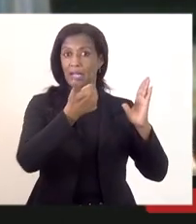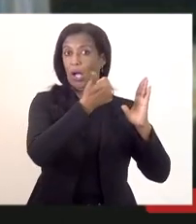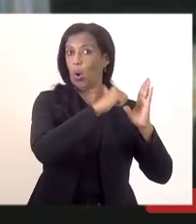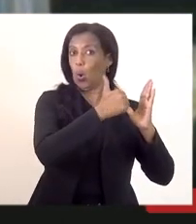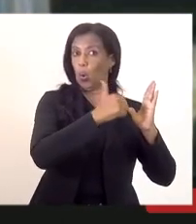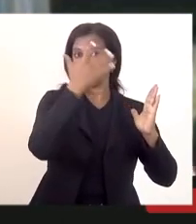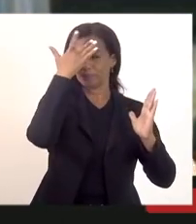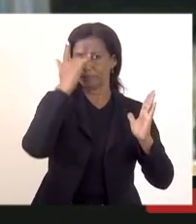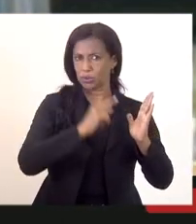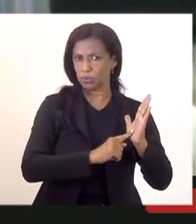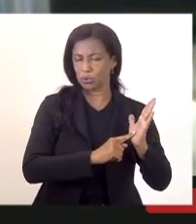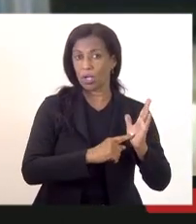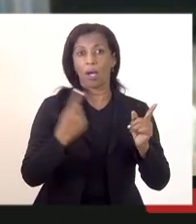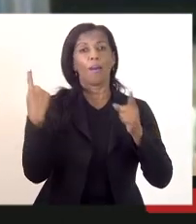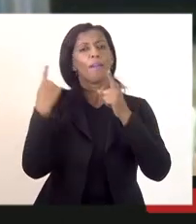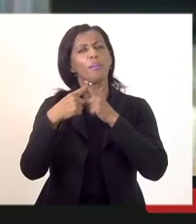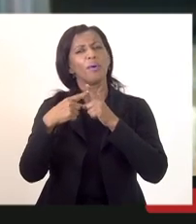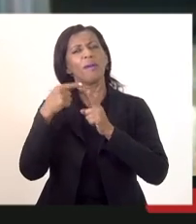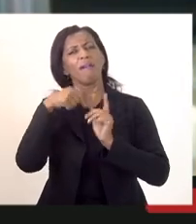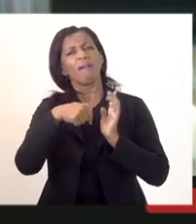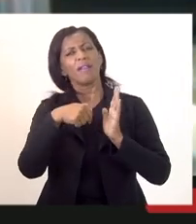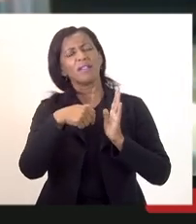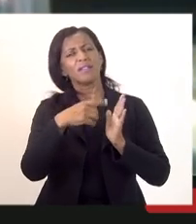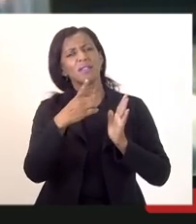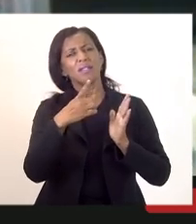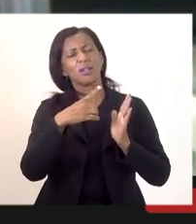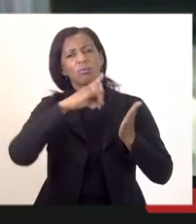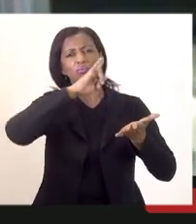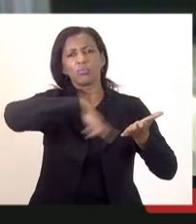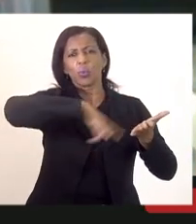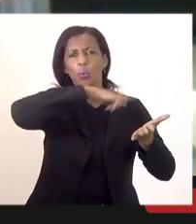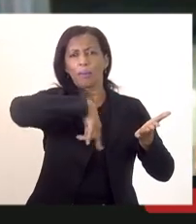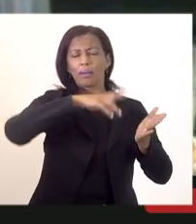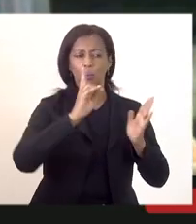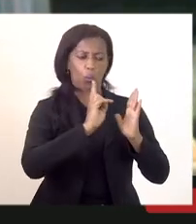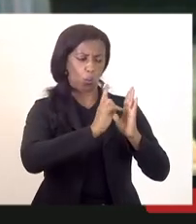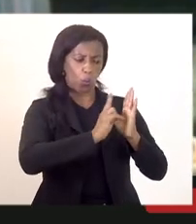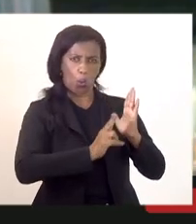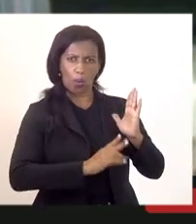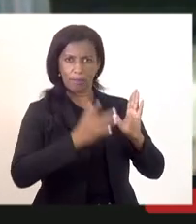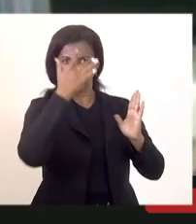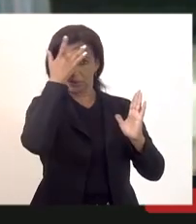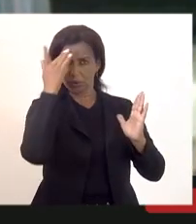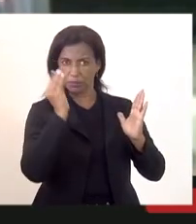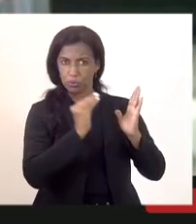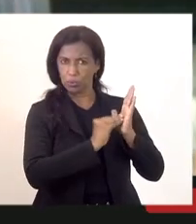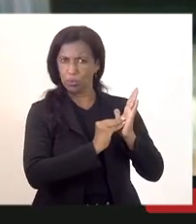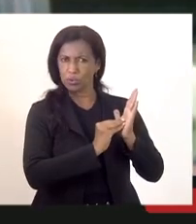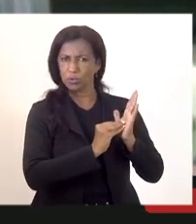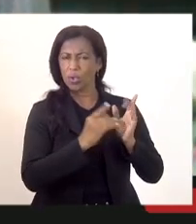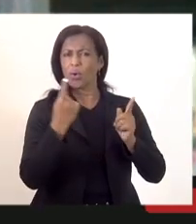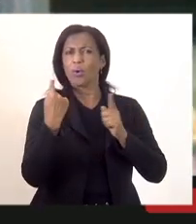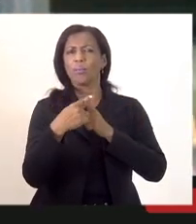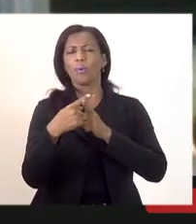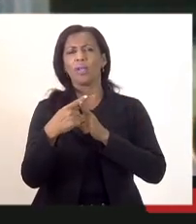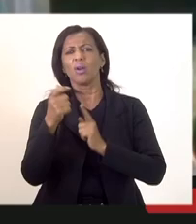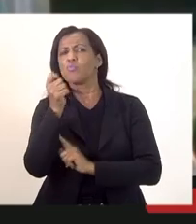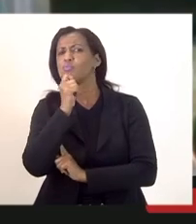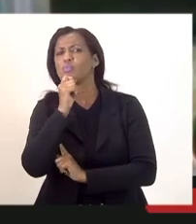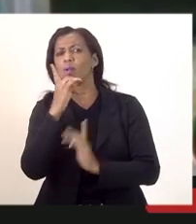agora por que que essa relação por que que esses candidatos o nome desses candidatos não foram publicados no diário oficial